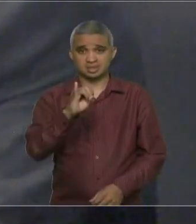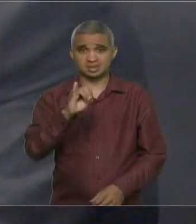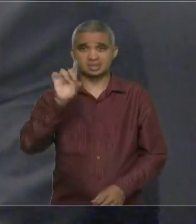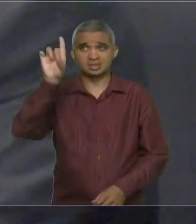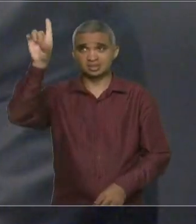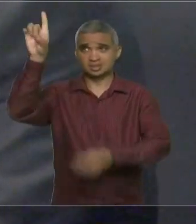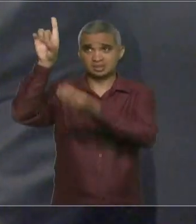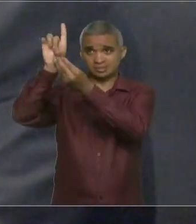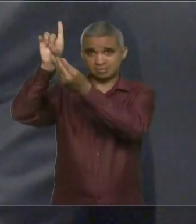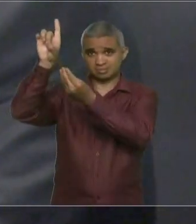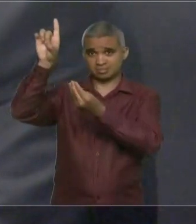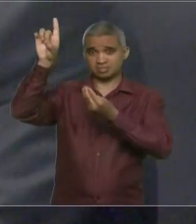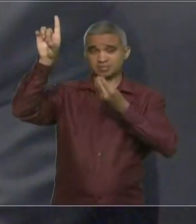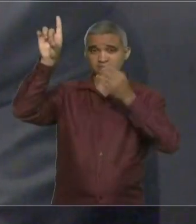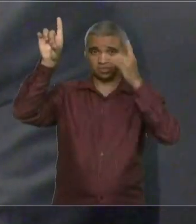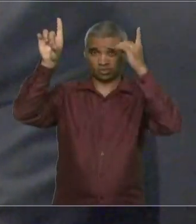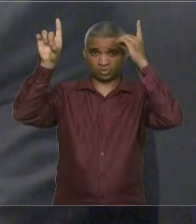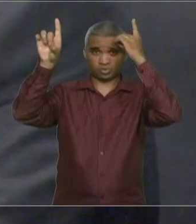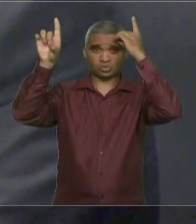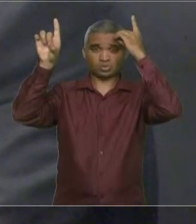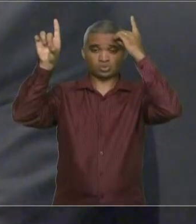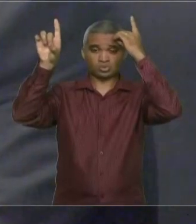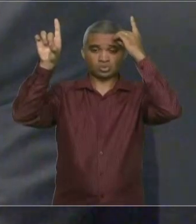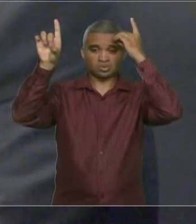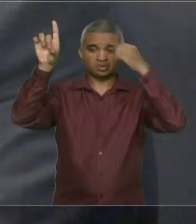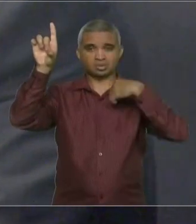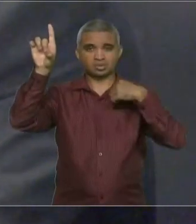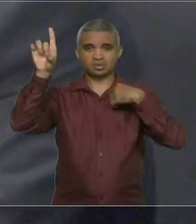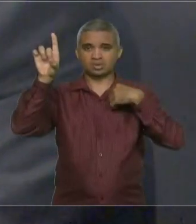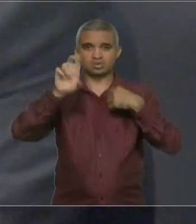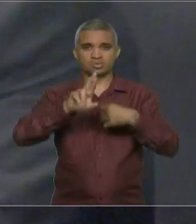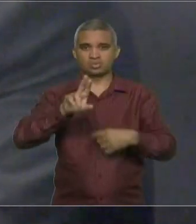deu, certamente eu não seria deputado.